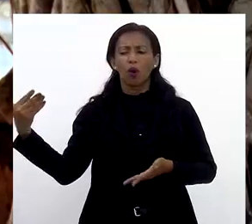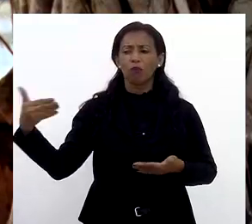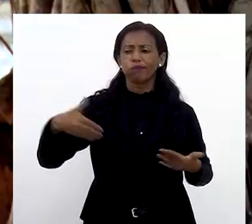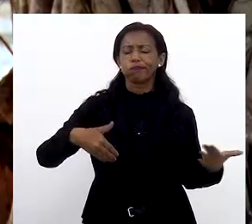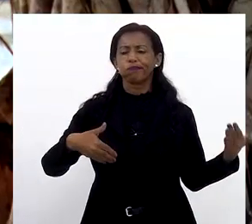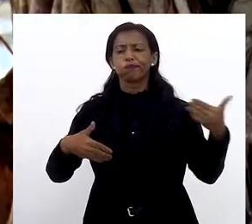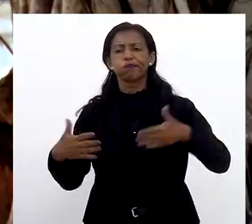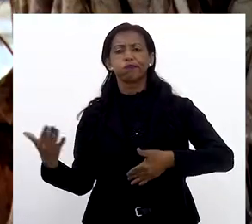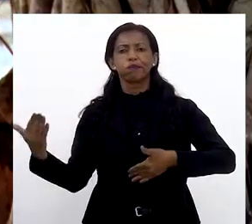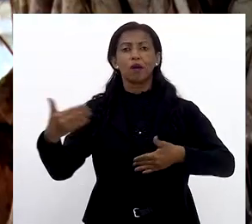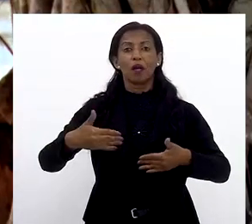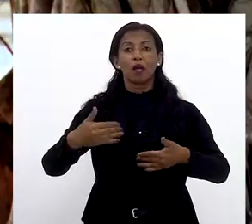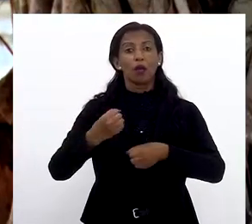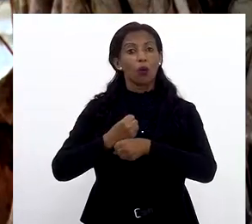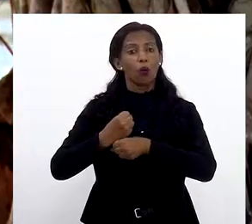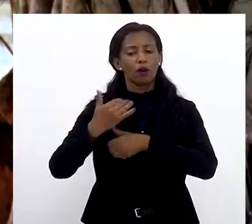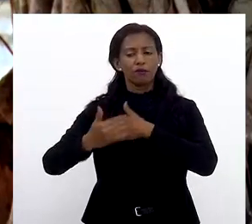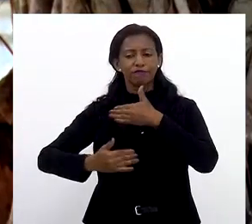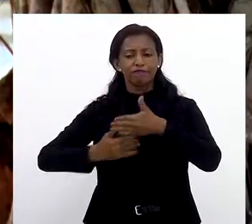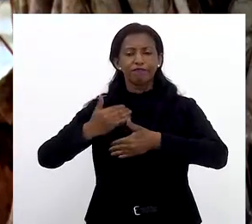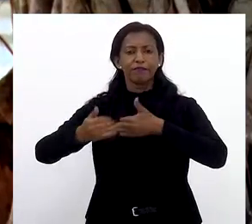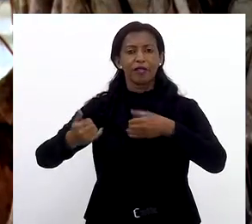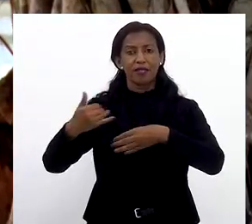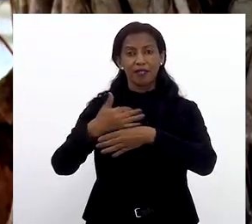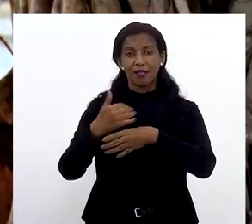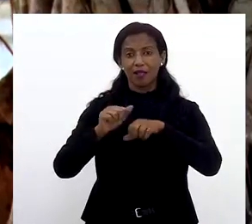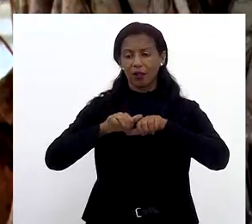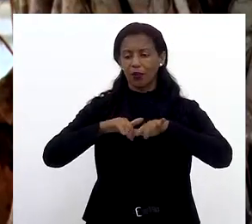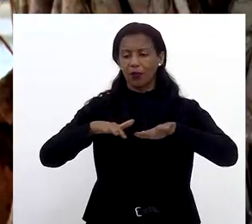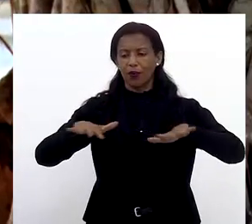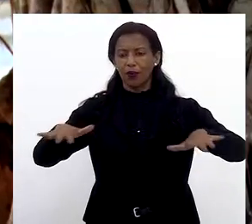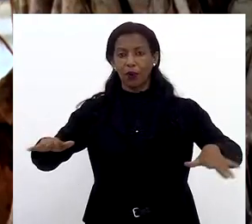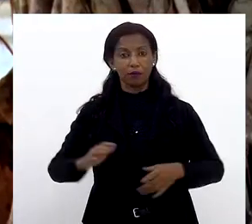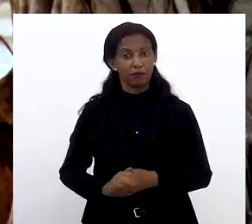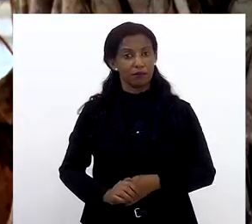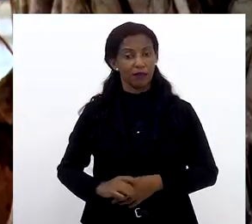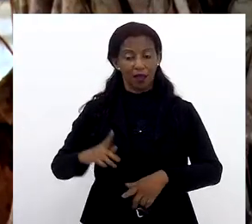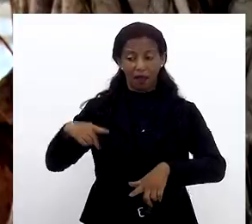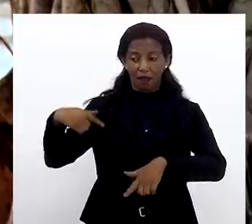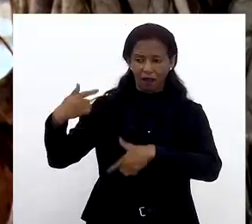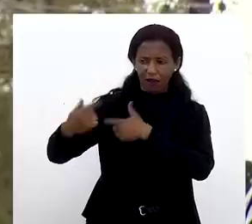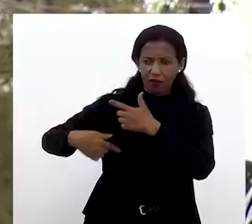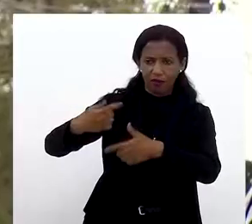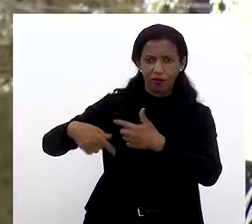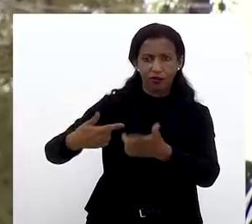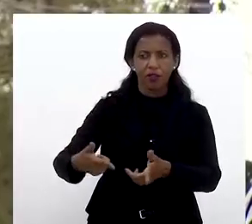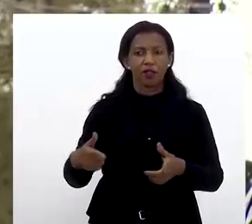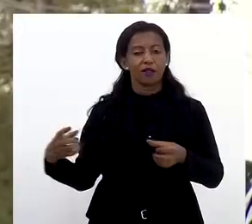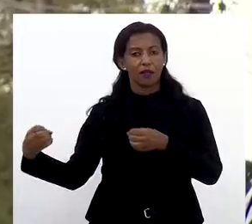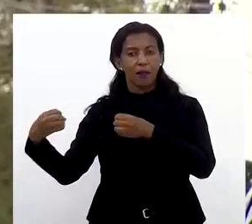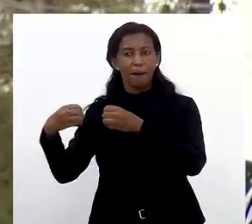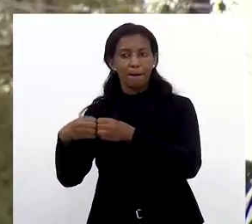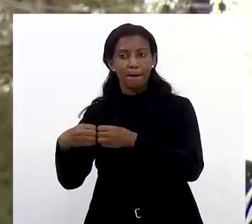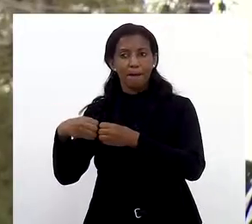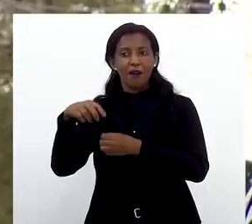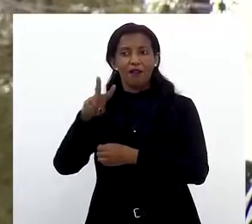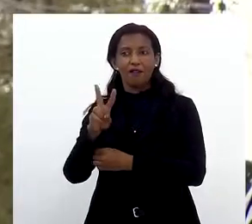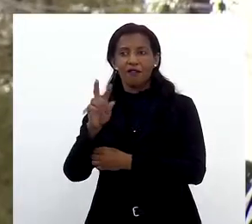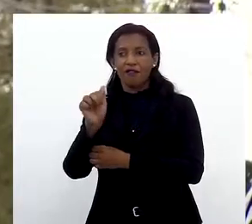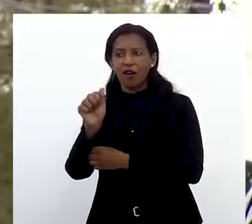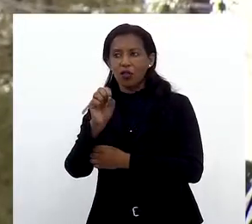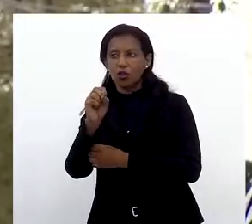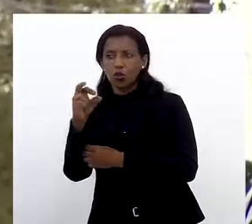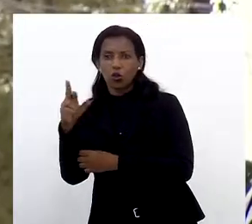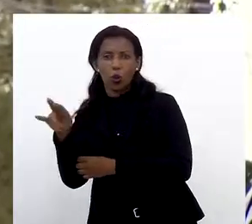viajantes, e com essa passagem de tempo, então a cidade foi crescendo. A evolução histórica de Miguel Pereira